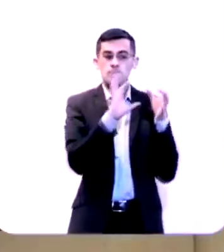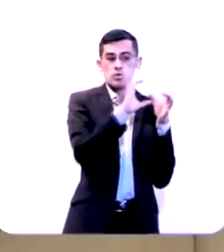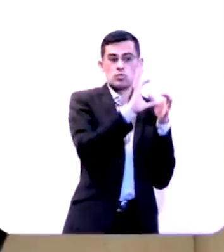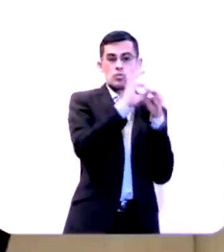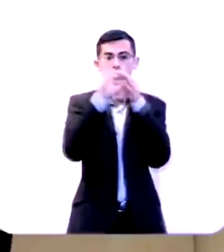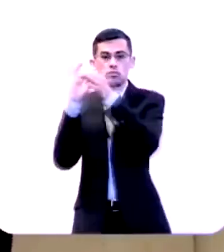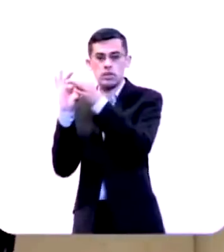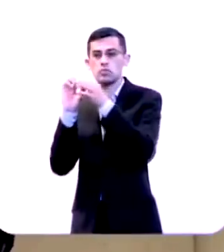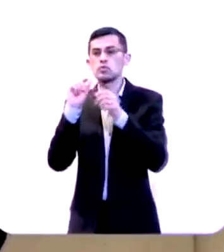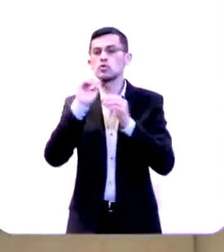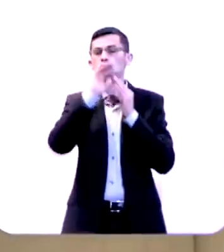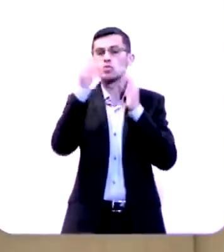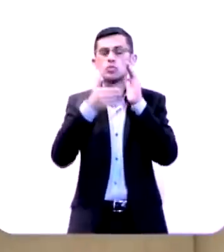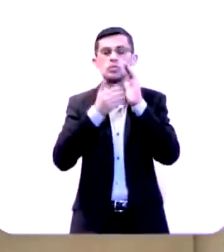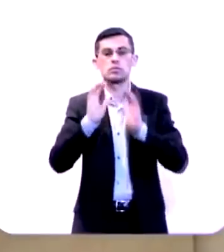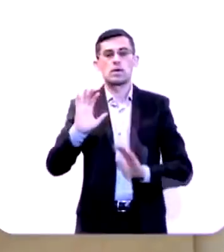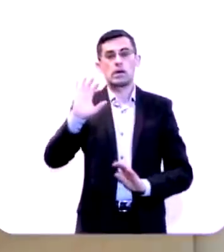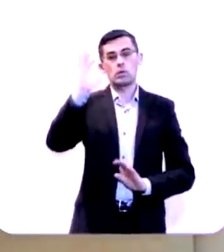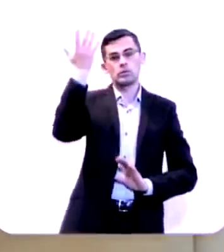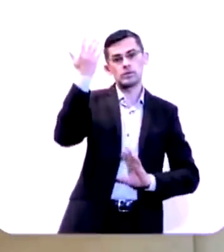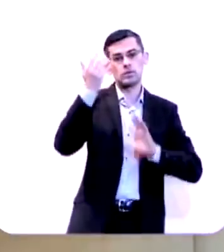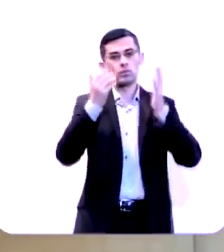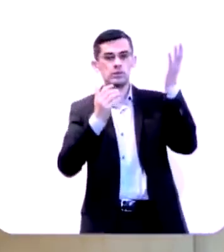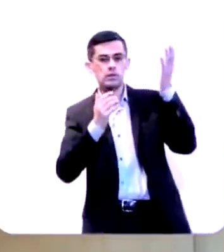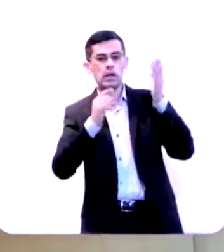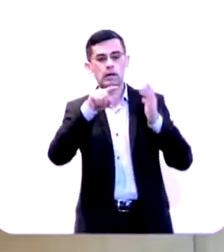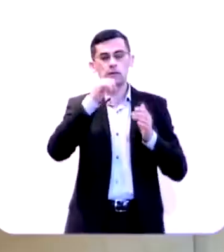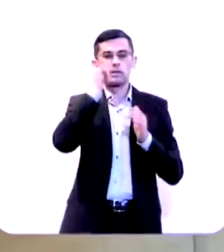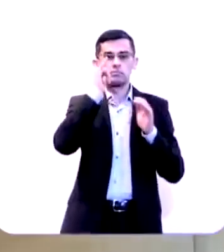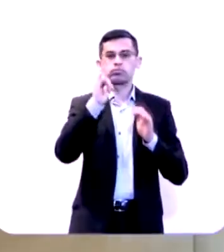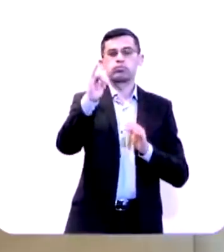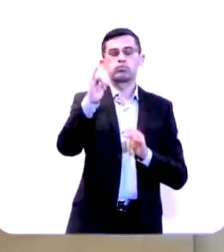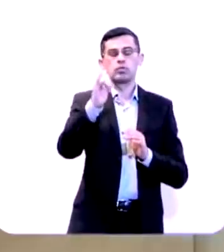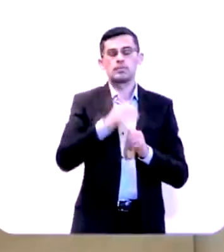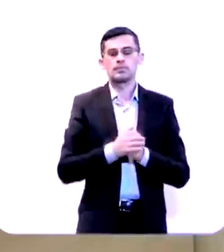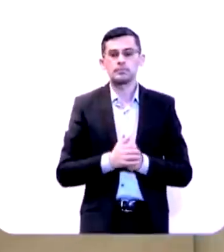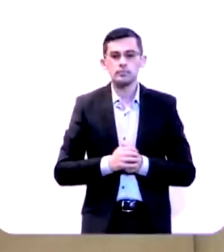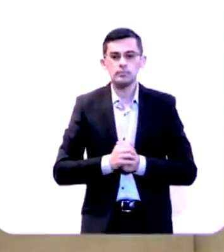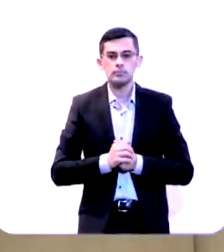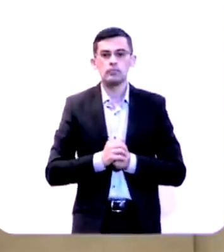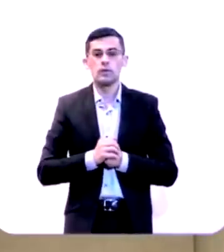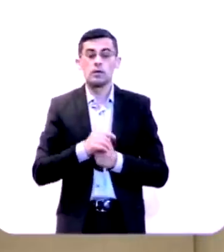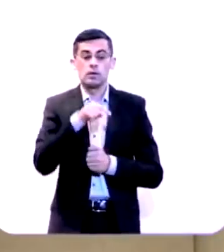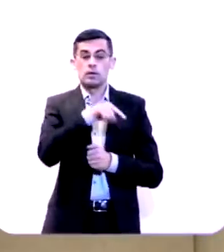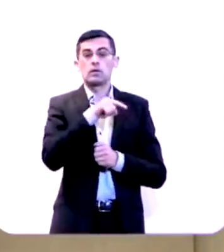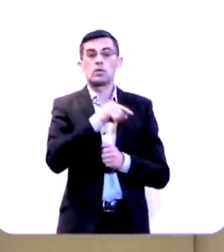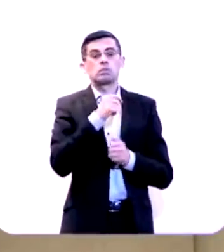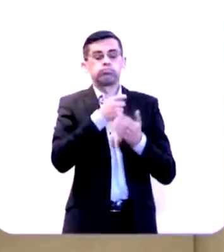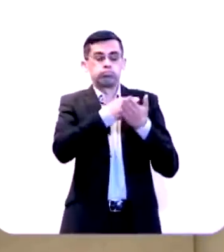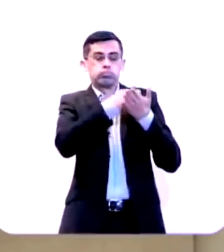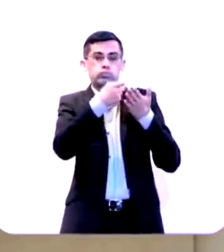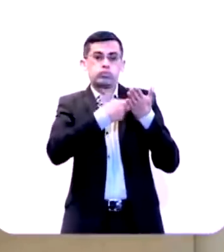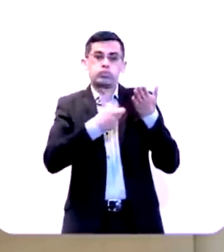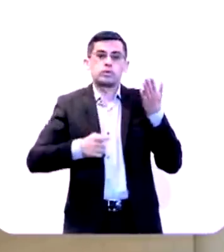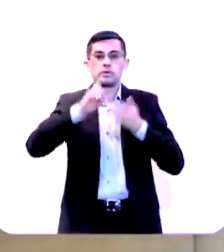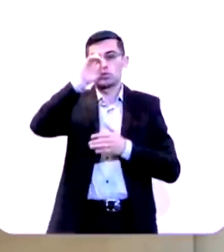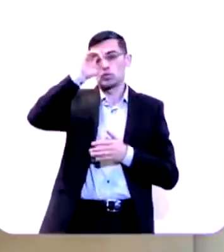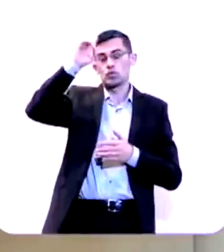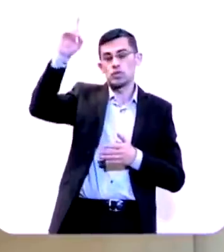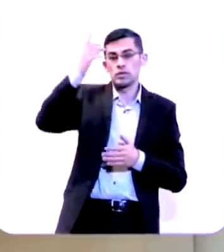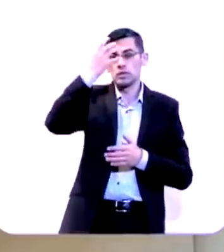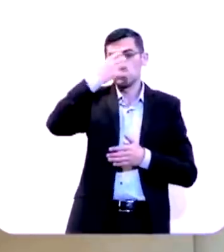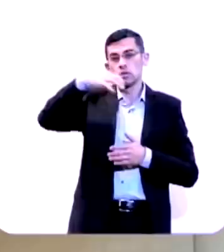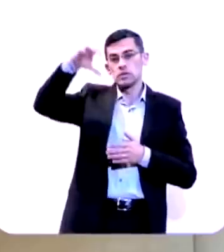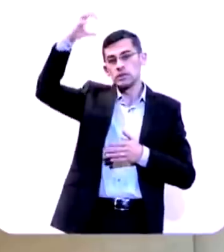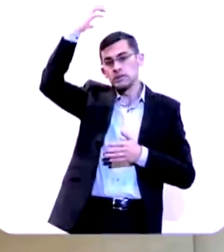cenário dos fatos que estão por trás dessa profecia. Essa profecia foi escrita nos dias do